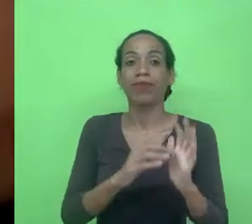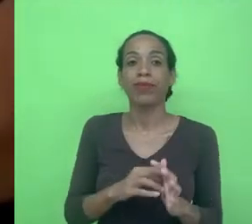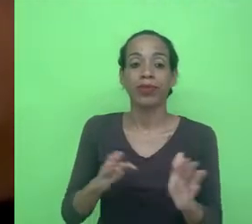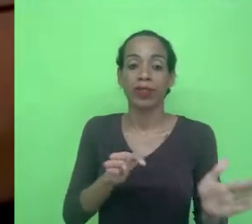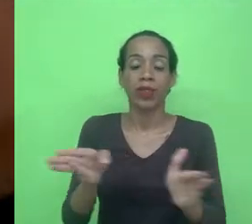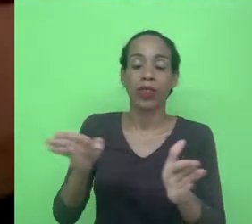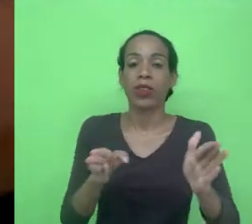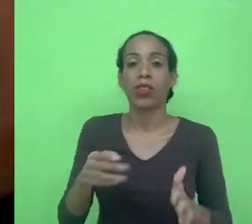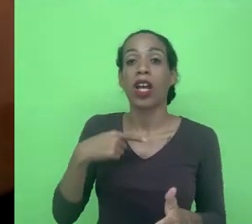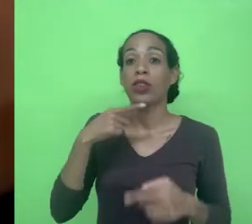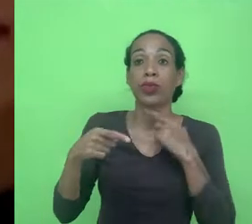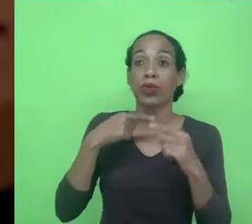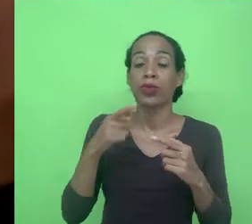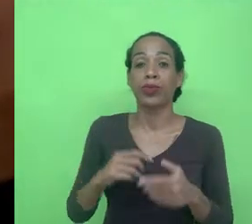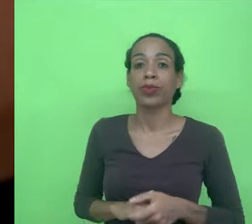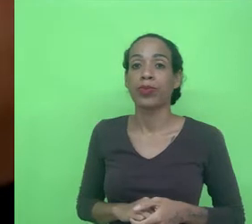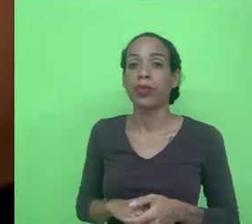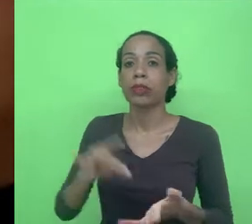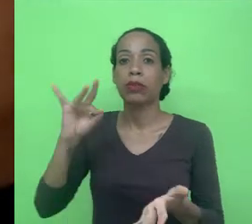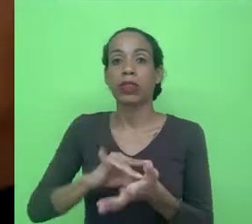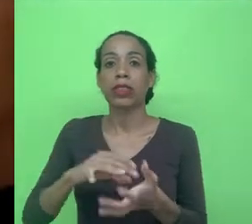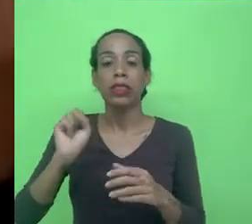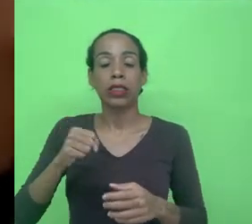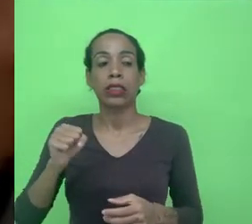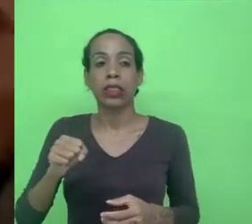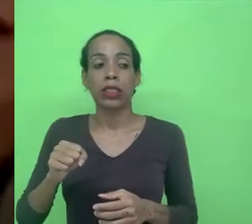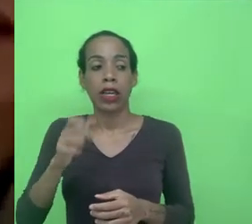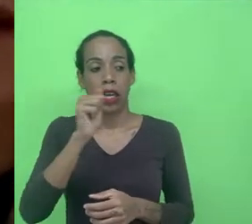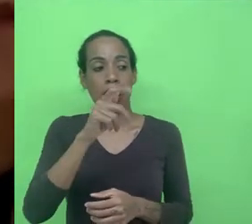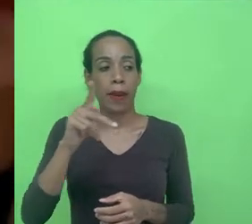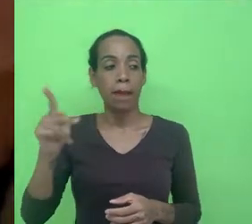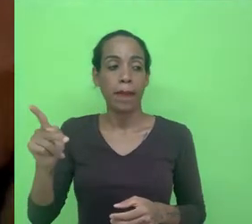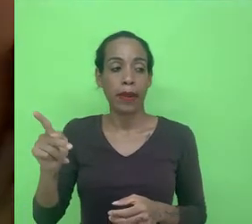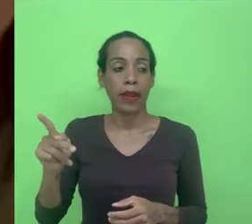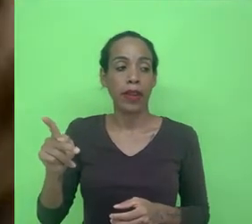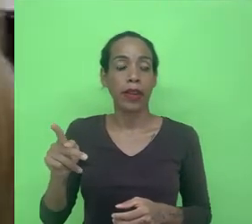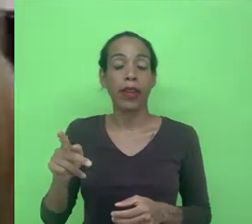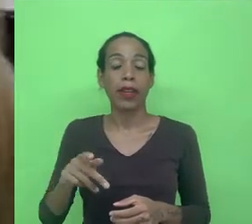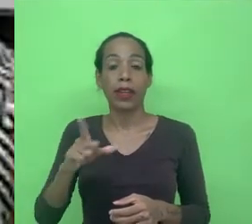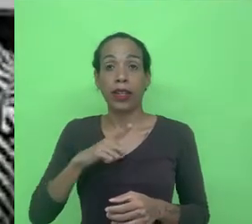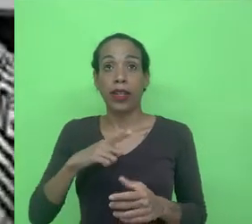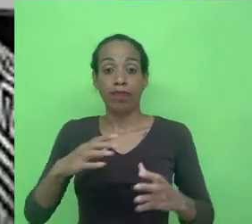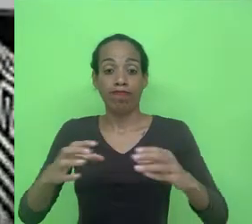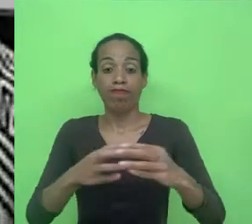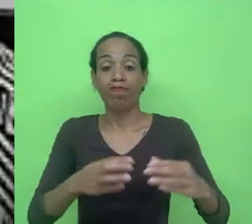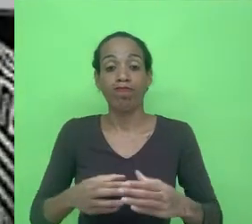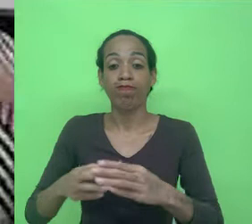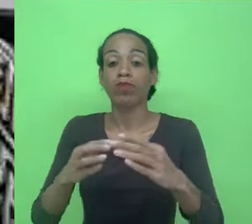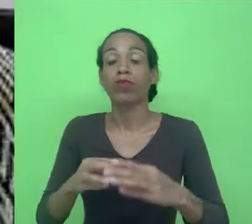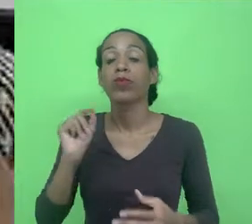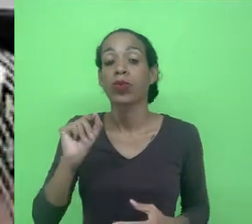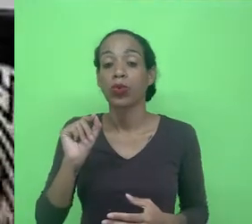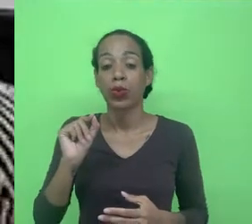grande dúvida né o fato de ser plataforma digital autogerida por uma cooperativa o que ou seja o que